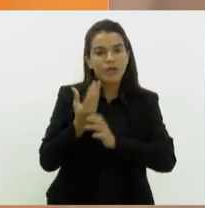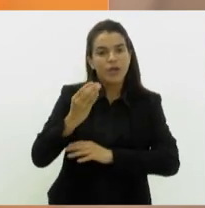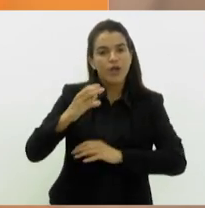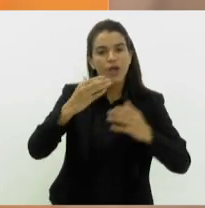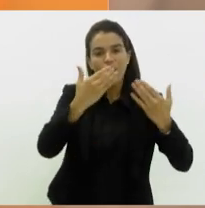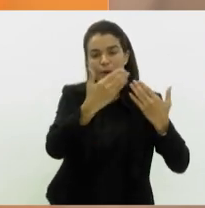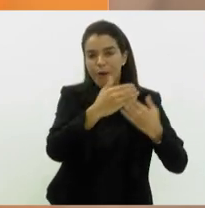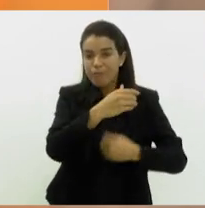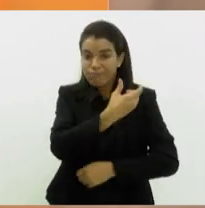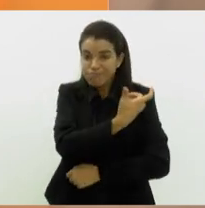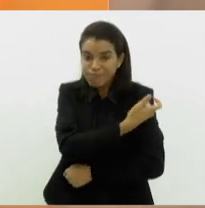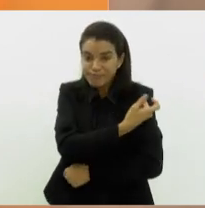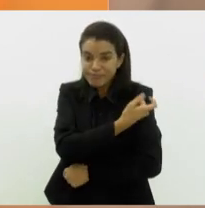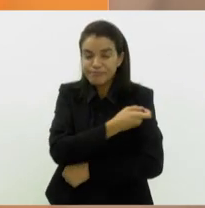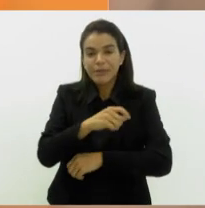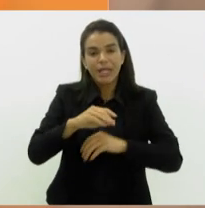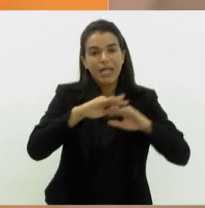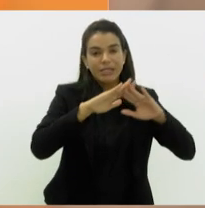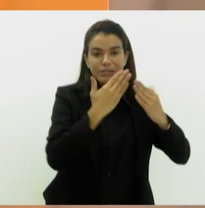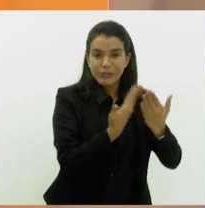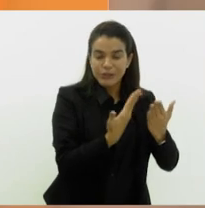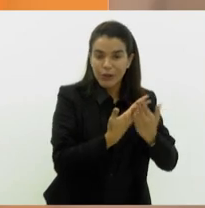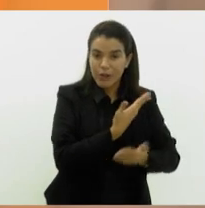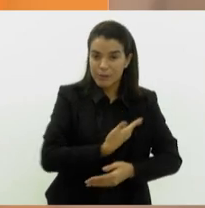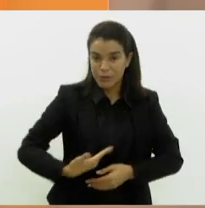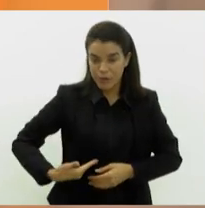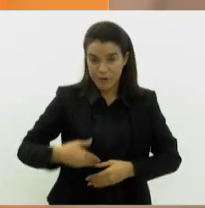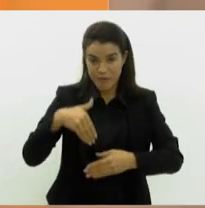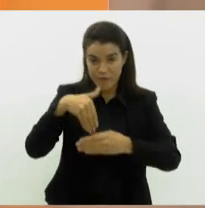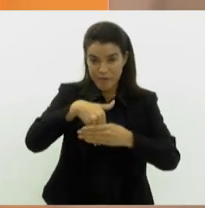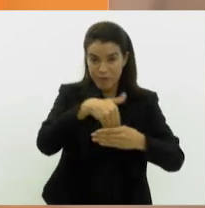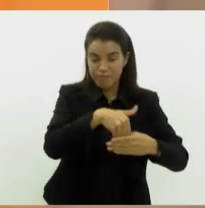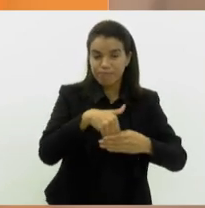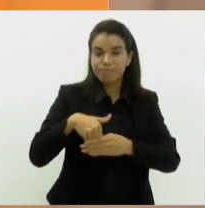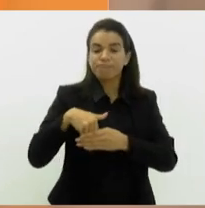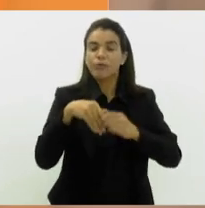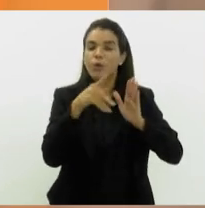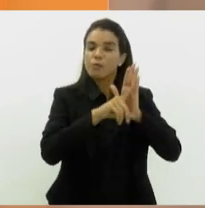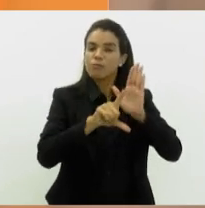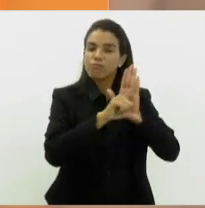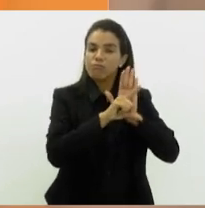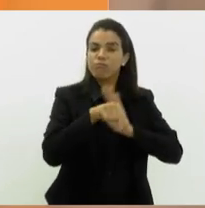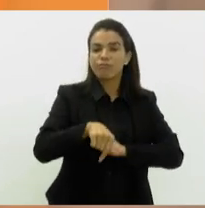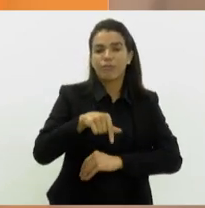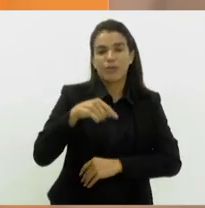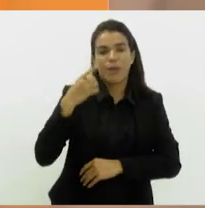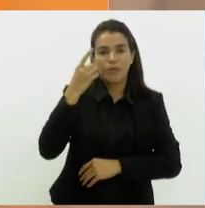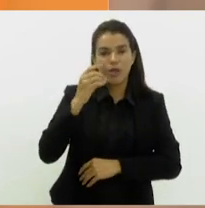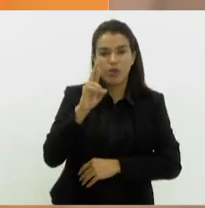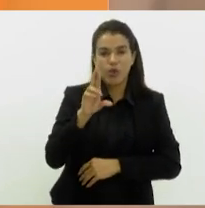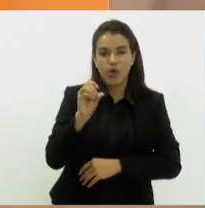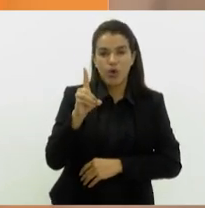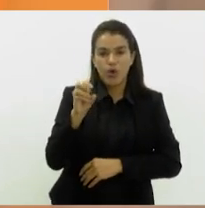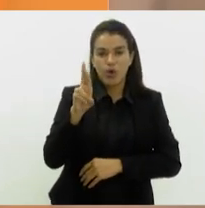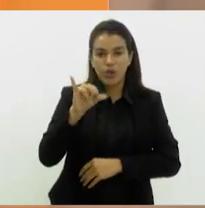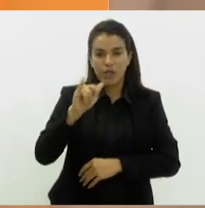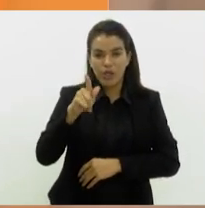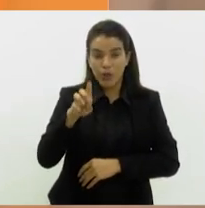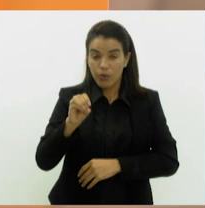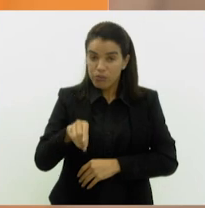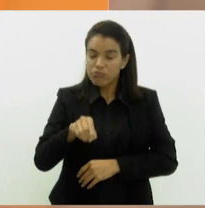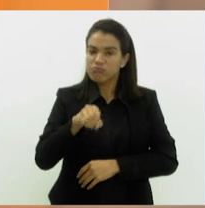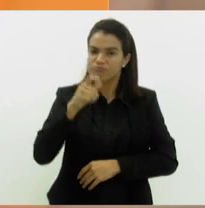vacinação nas escolas públicas. Ainda em votação, projeto do deputado Rodrigo Amorim, que regulamenta no